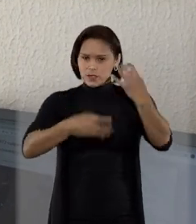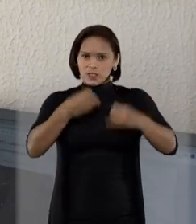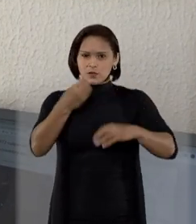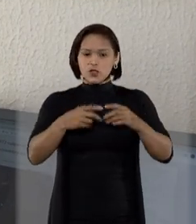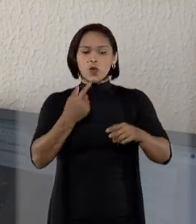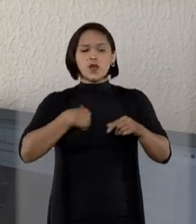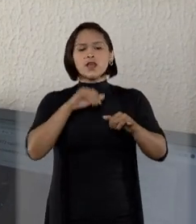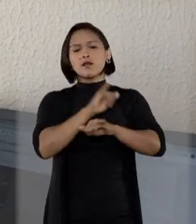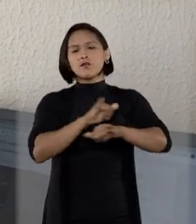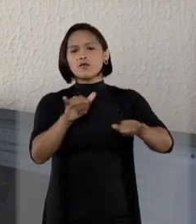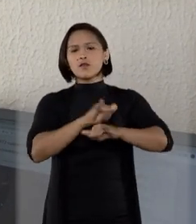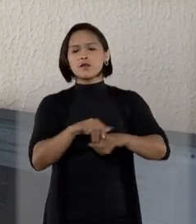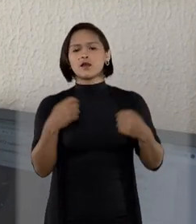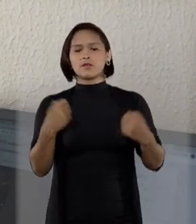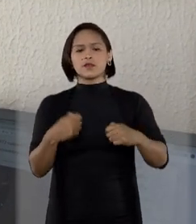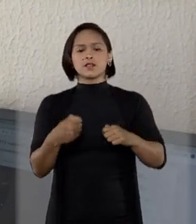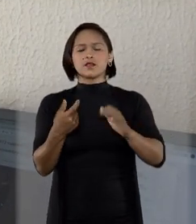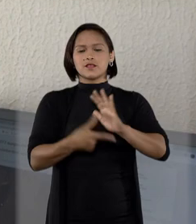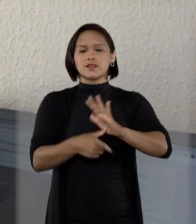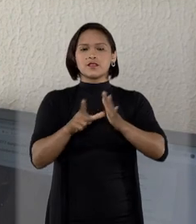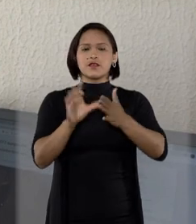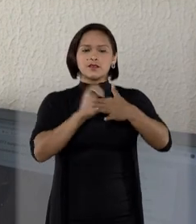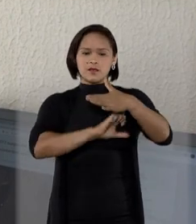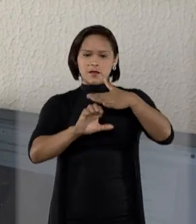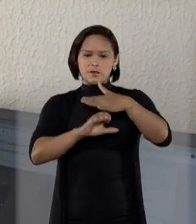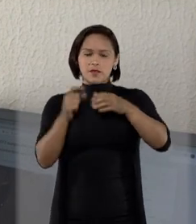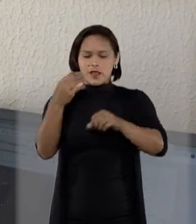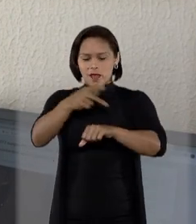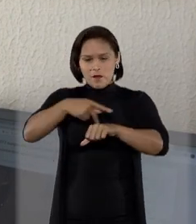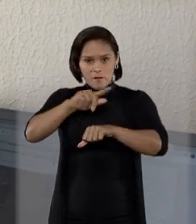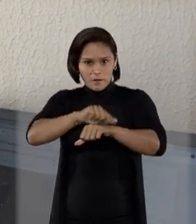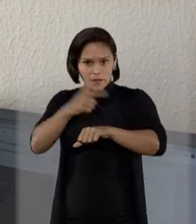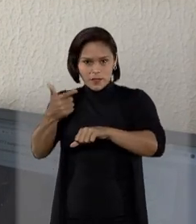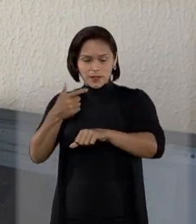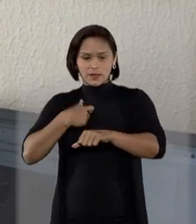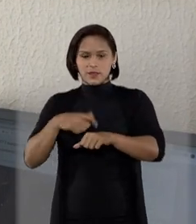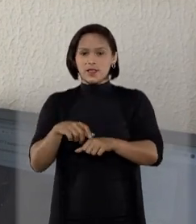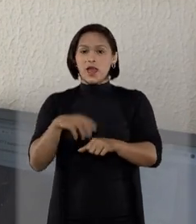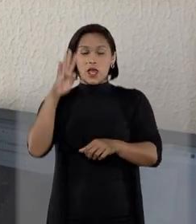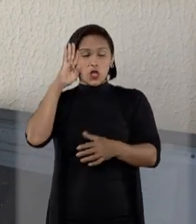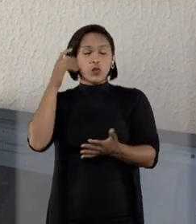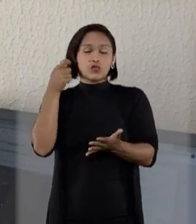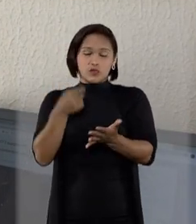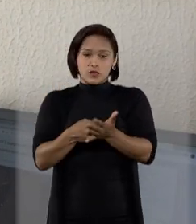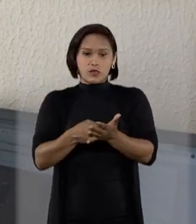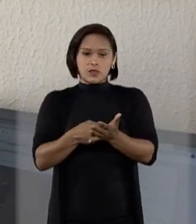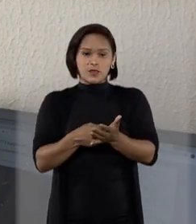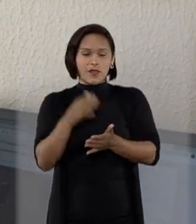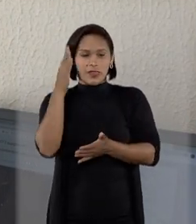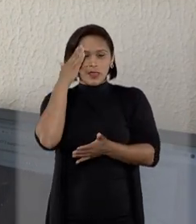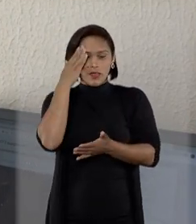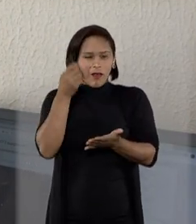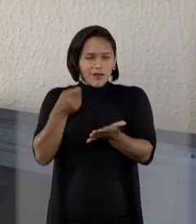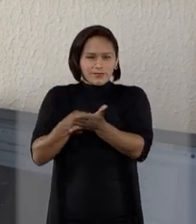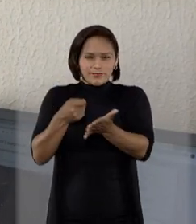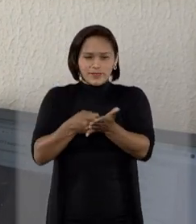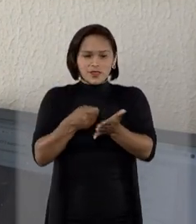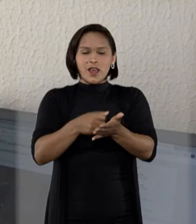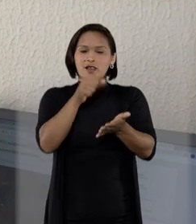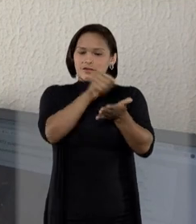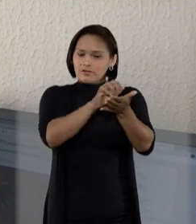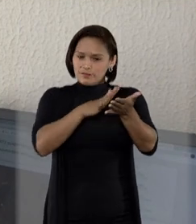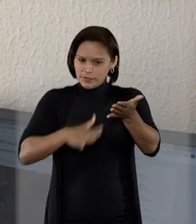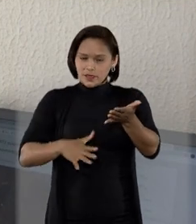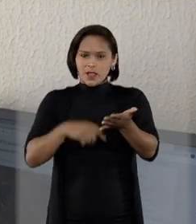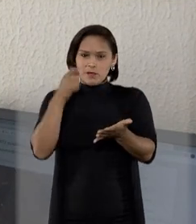informações deveriam ser requisitadas à matriz da empresa no exterior. O juiz entendeu que houve resistência da empresa e aplicou a multa que